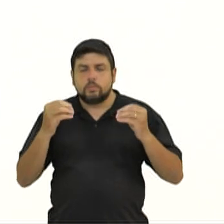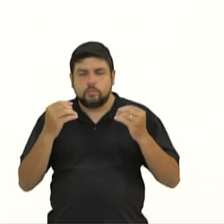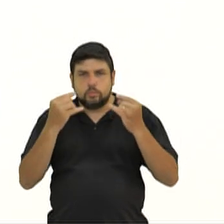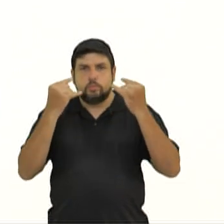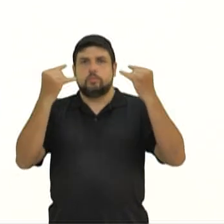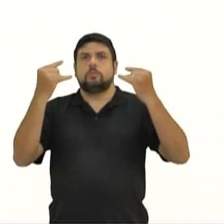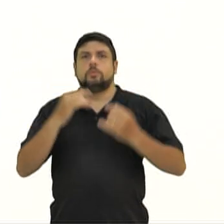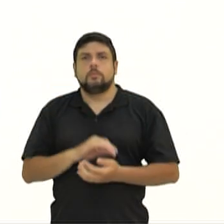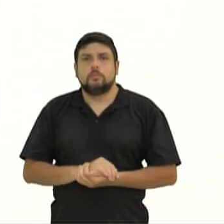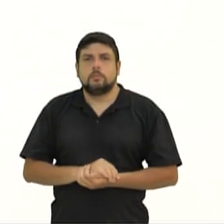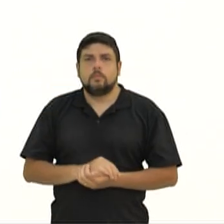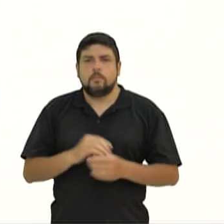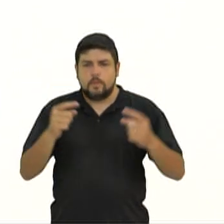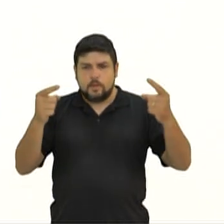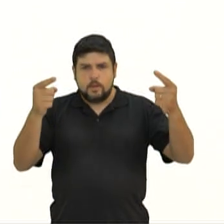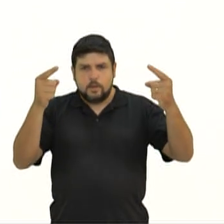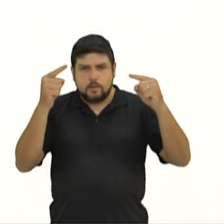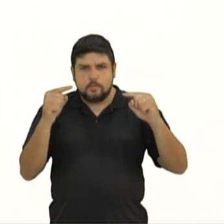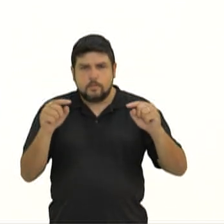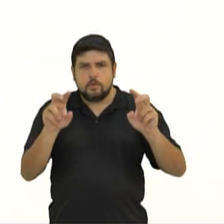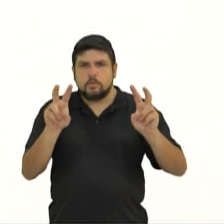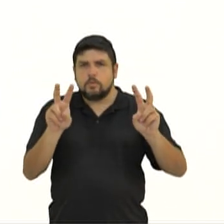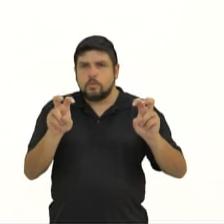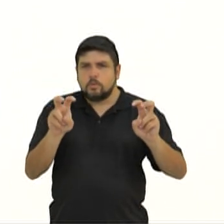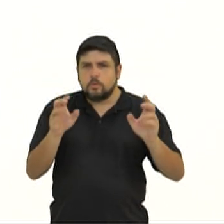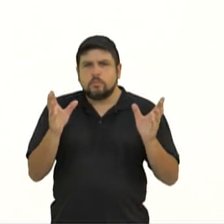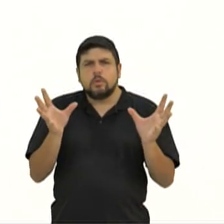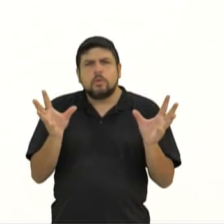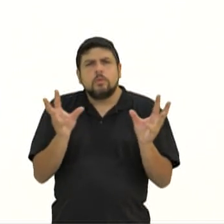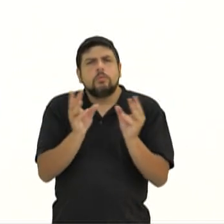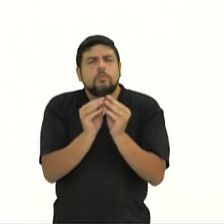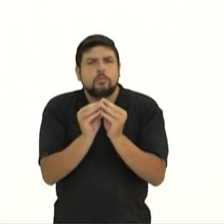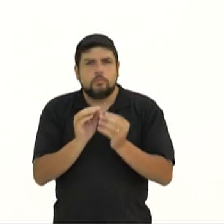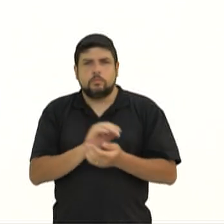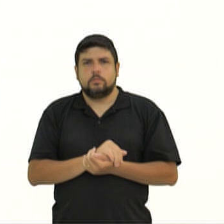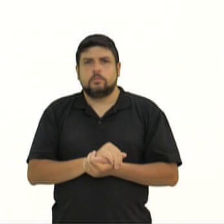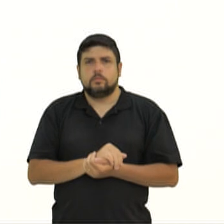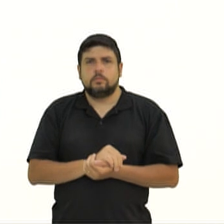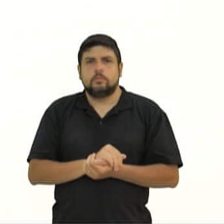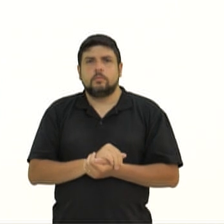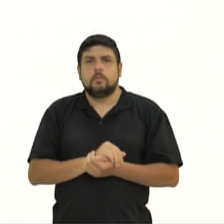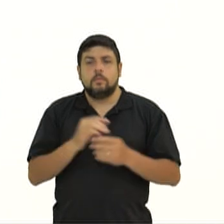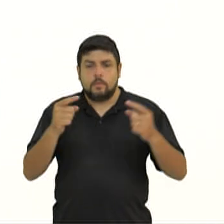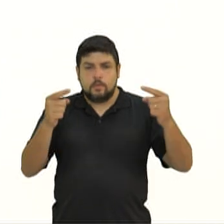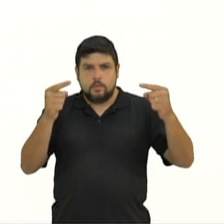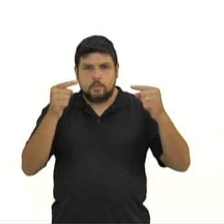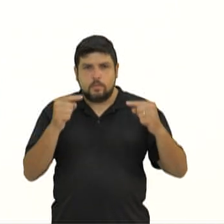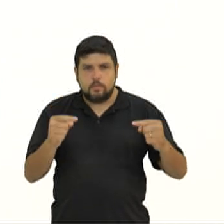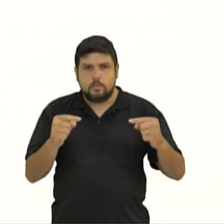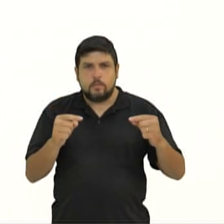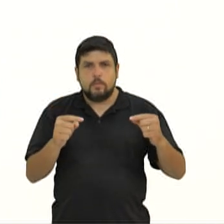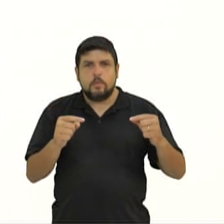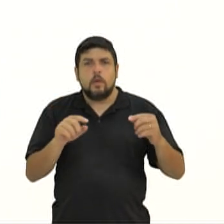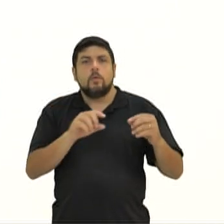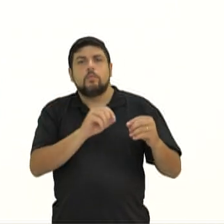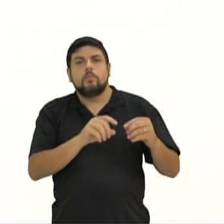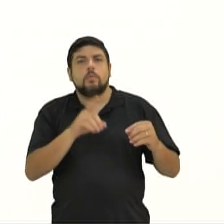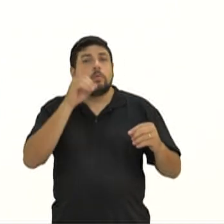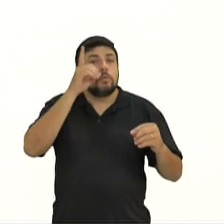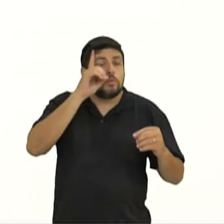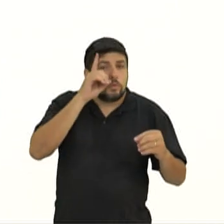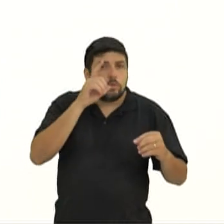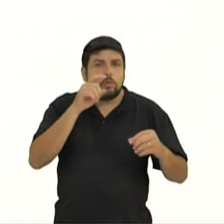subtítulos dando um resuminho bem básico do que vai ser estudado nessa reportagem. E a fonte com data, autor